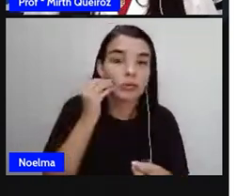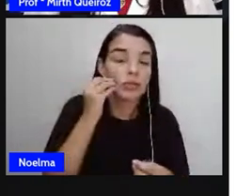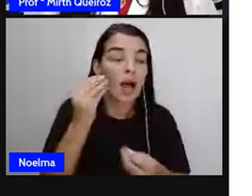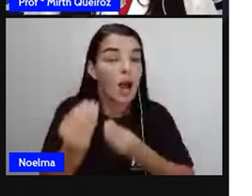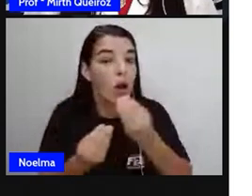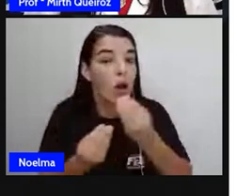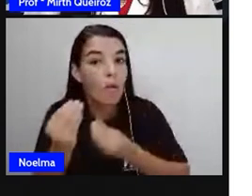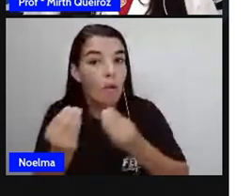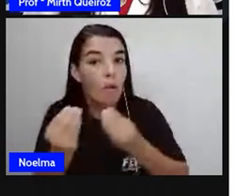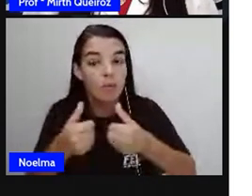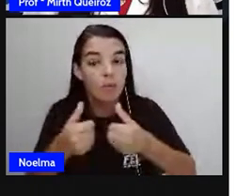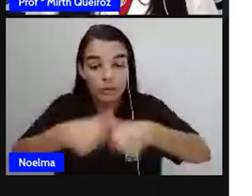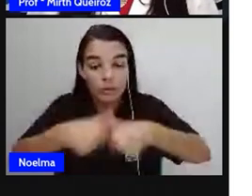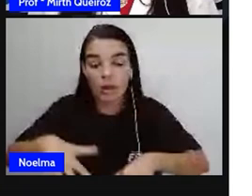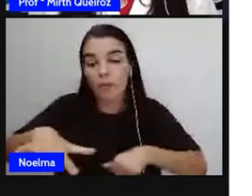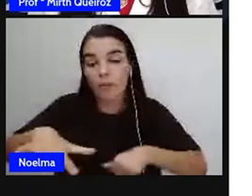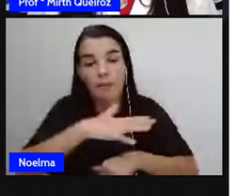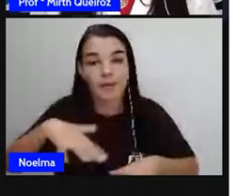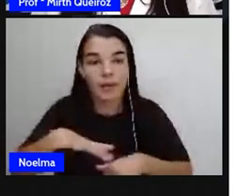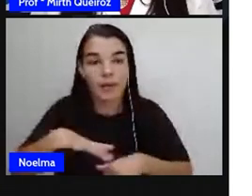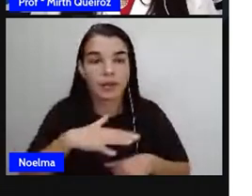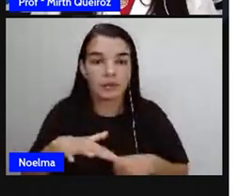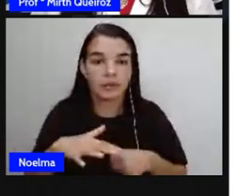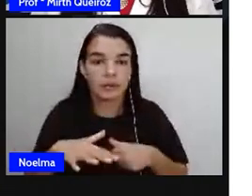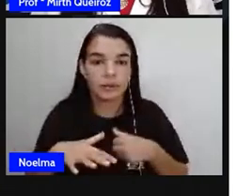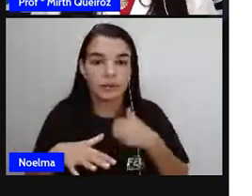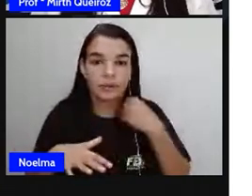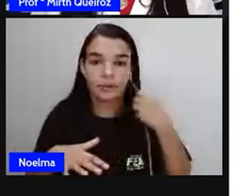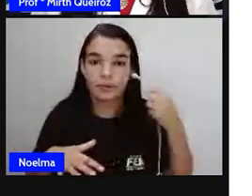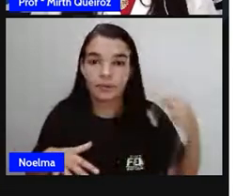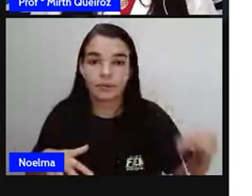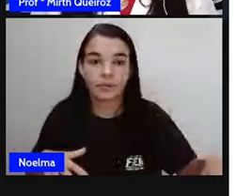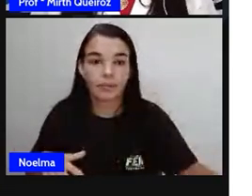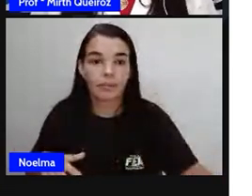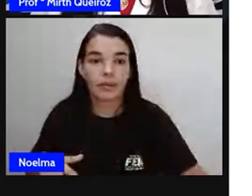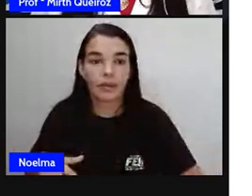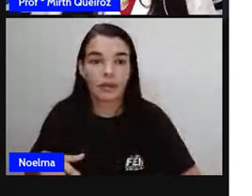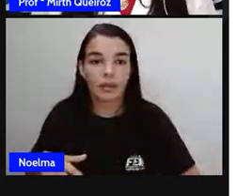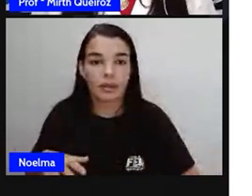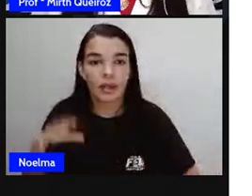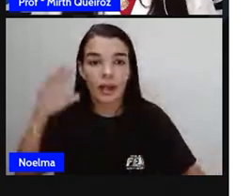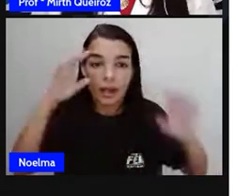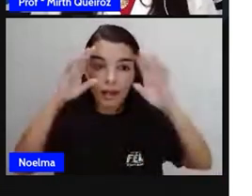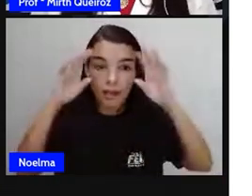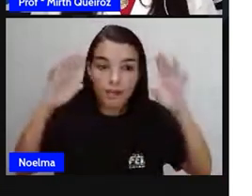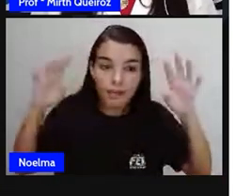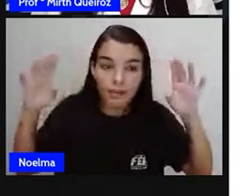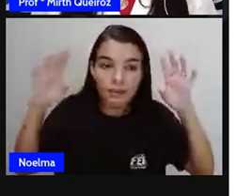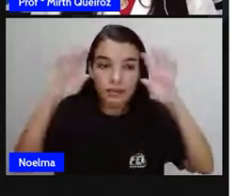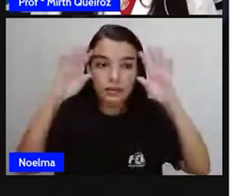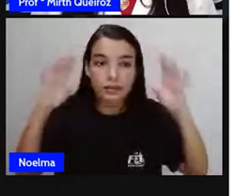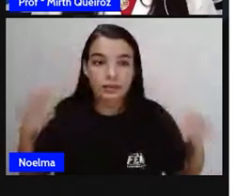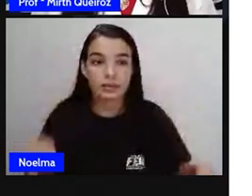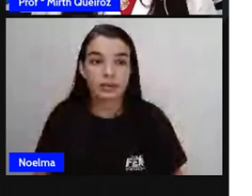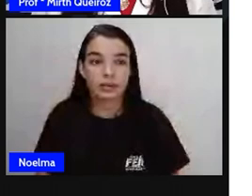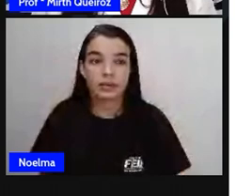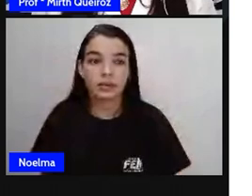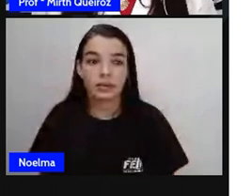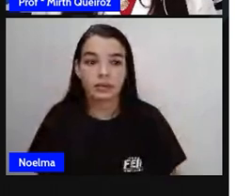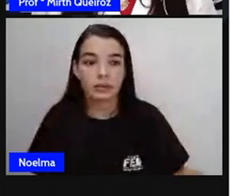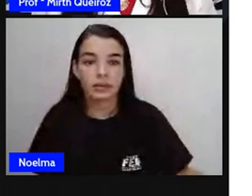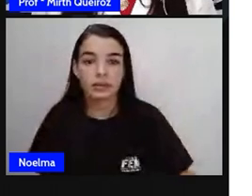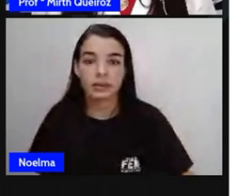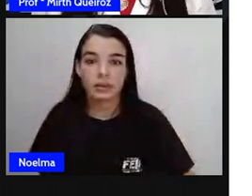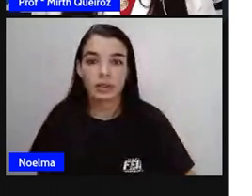ambiente. E aí, imagine que uma pessoa tenha lhe pedido uma informação de como chegar à Escola